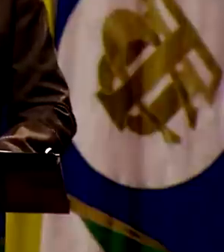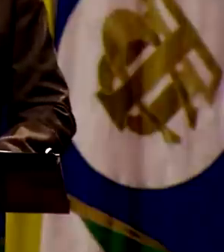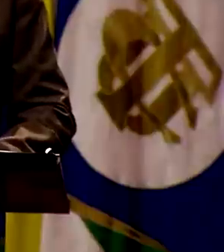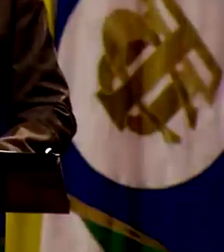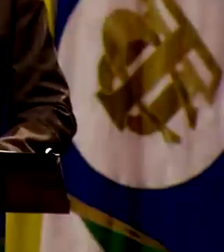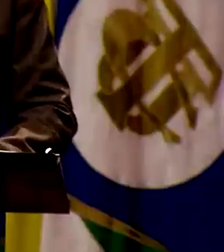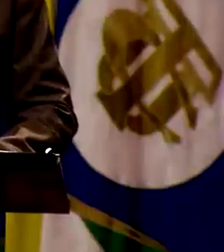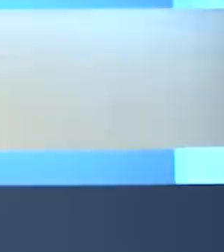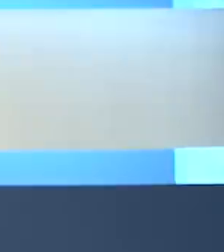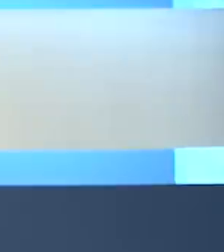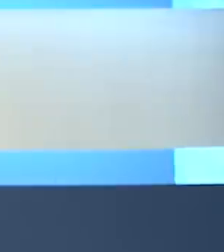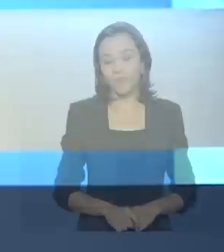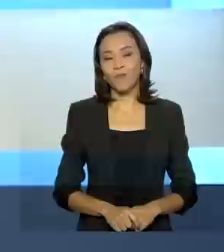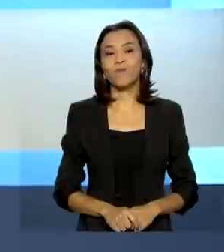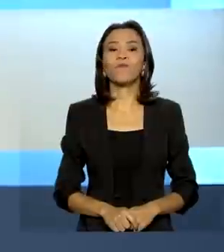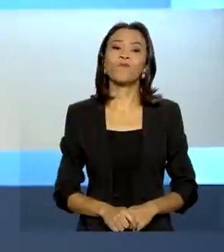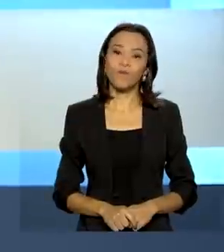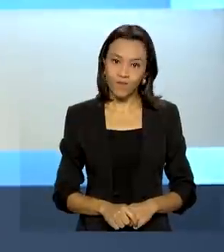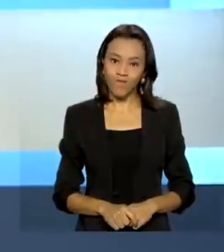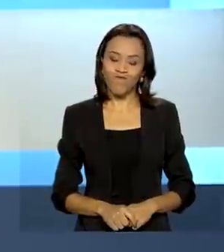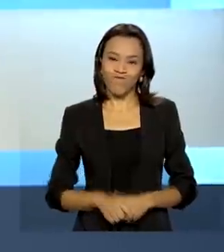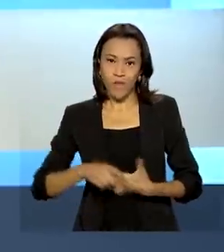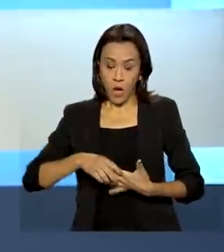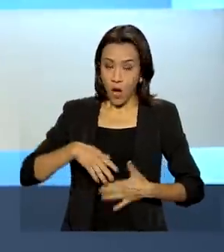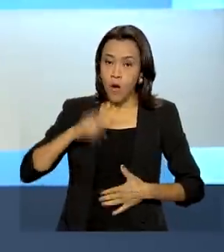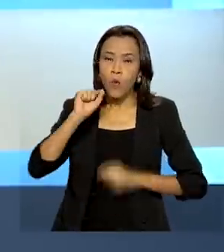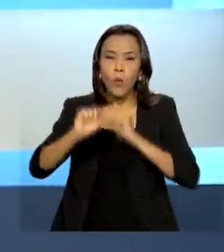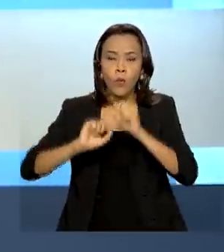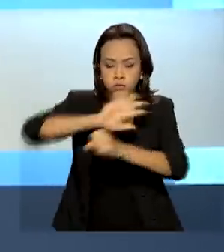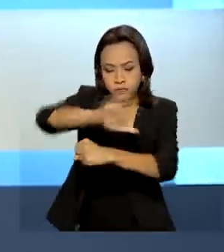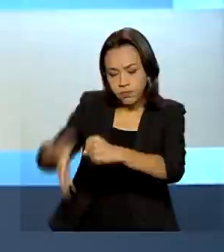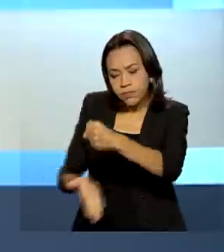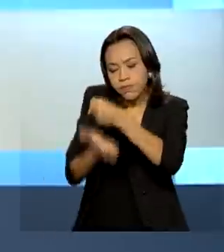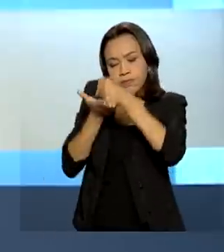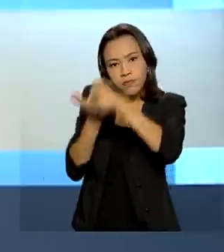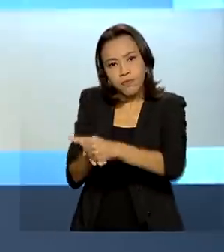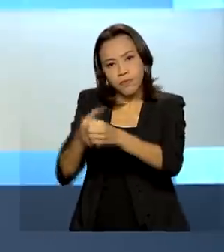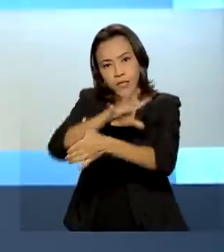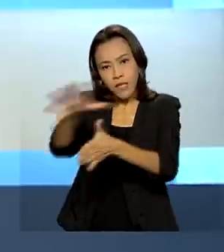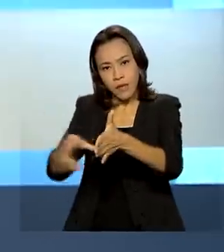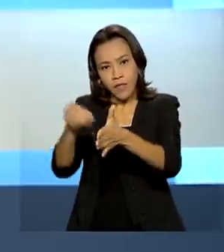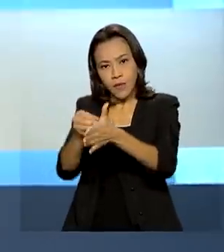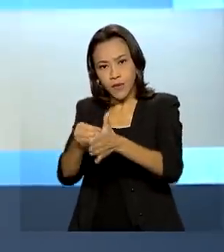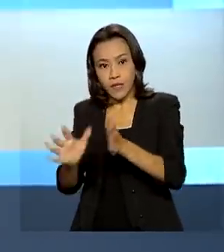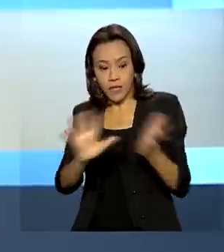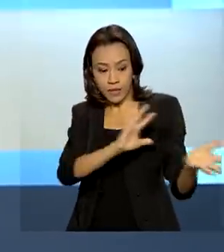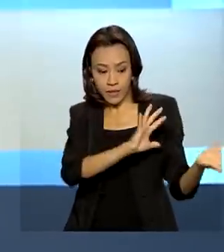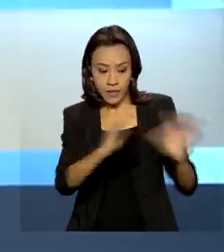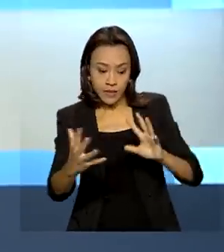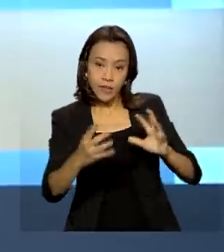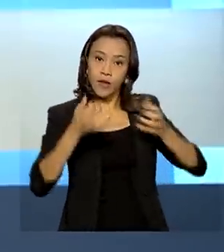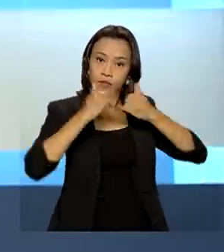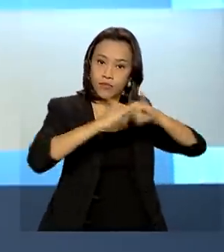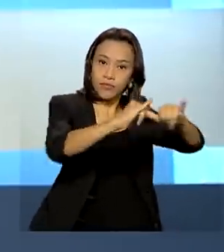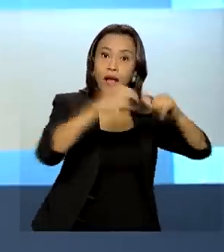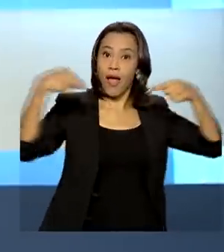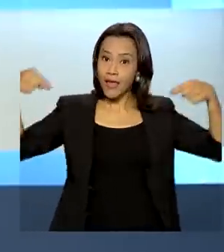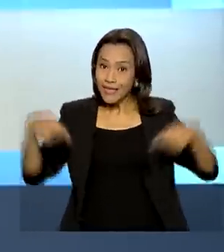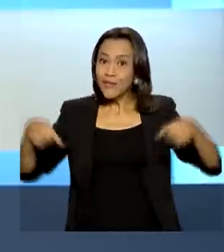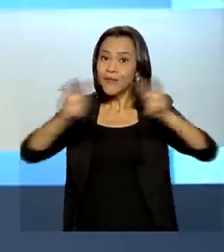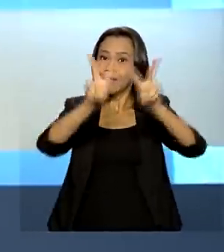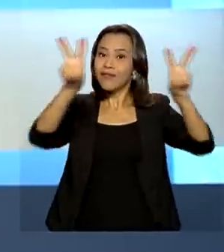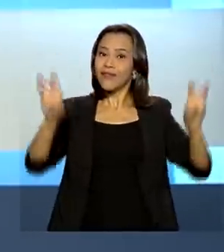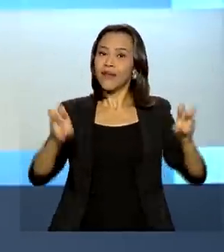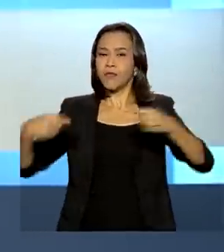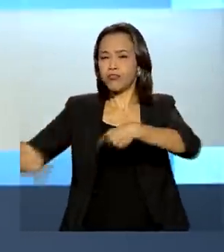o Brasil com isso. O desenvolvimento sustentável da Amazônia e a transição energética foram temas de debate na